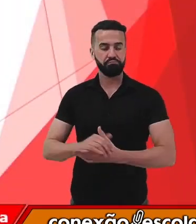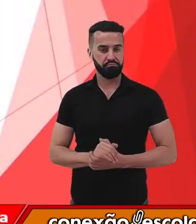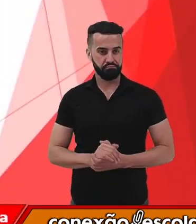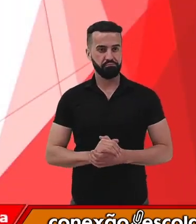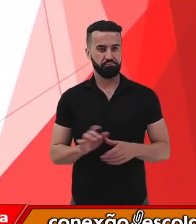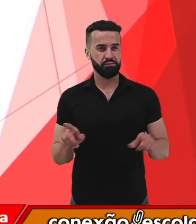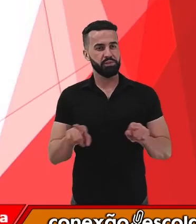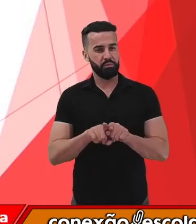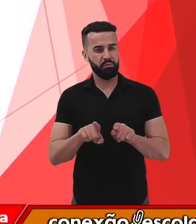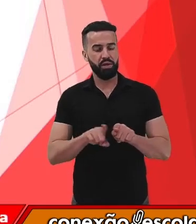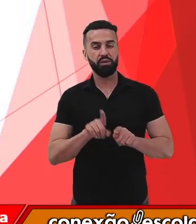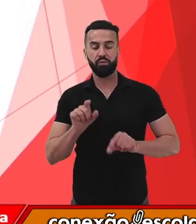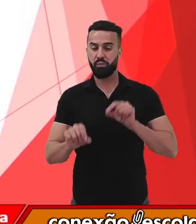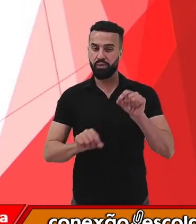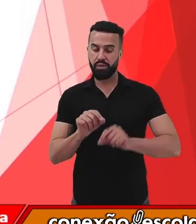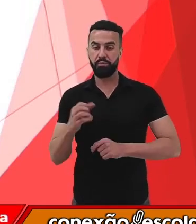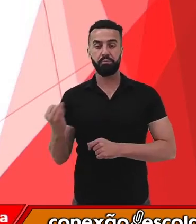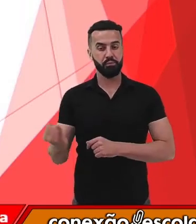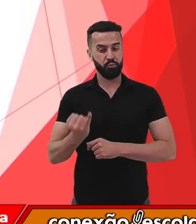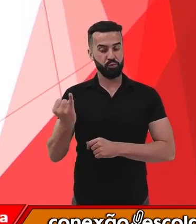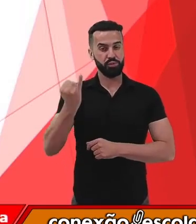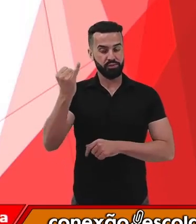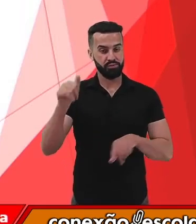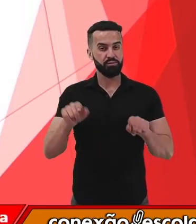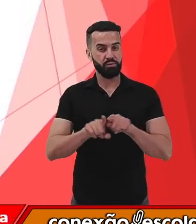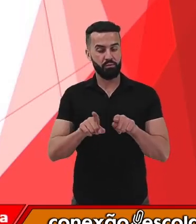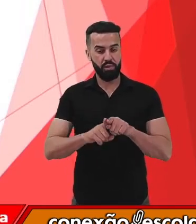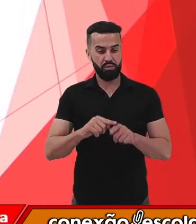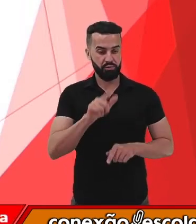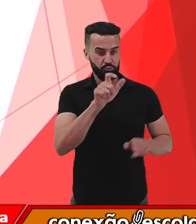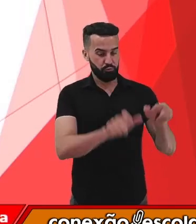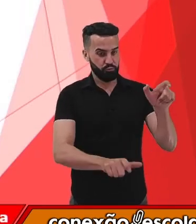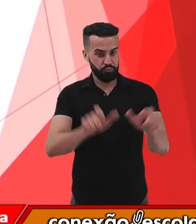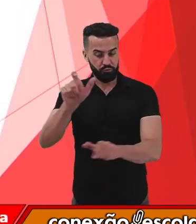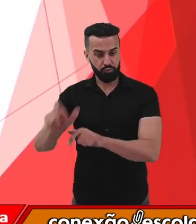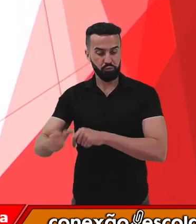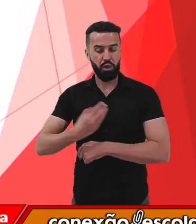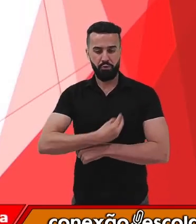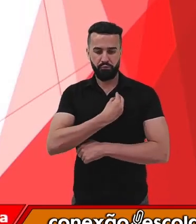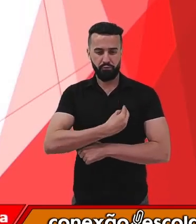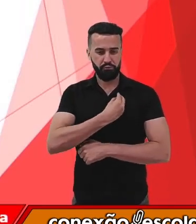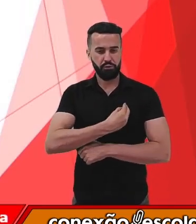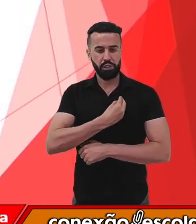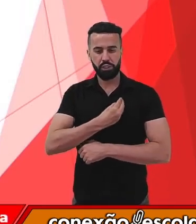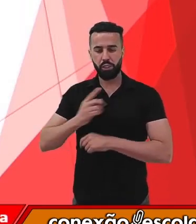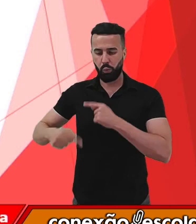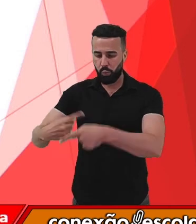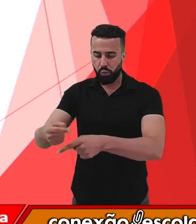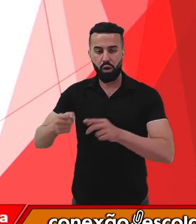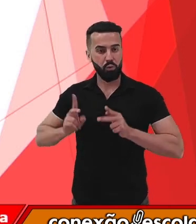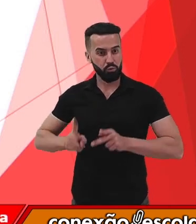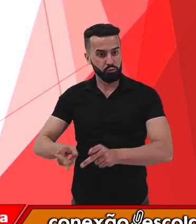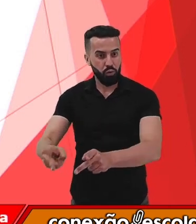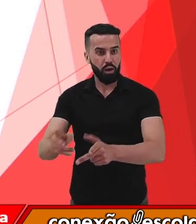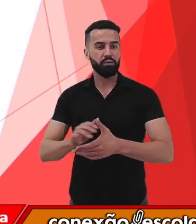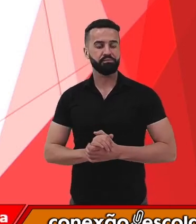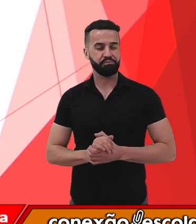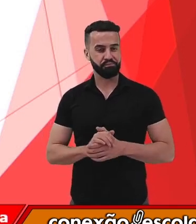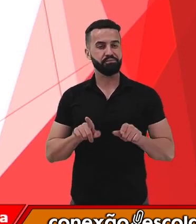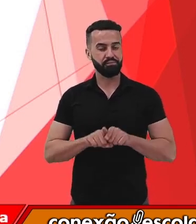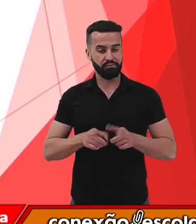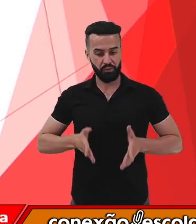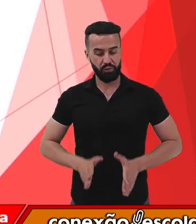sobre essa importância da formação de indivíduos para a continuidade da espécie, falamos que a reprodução